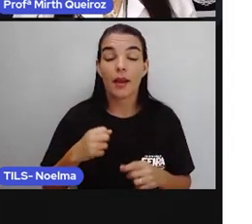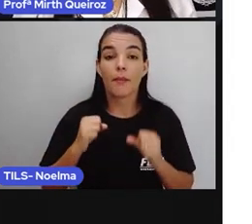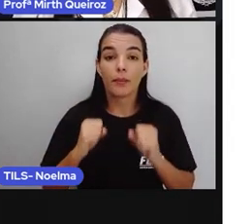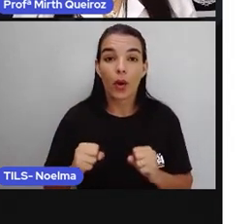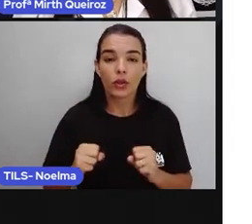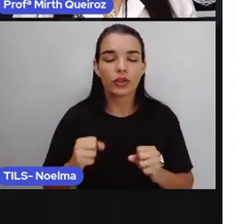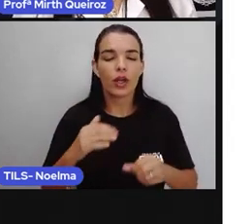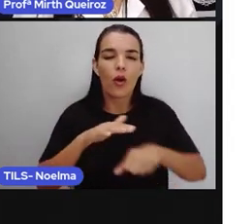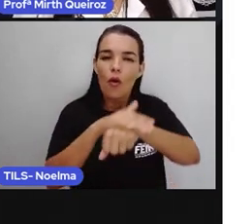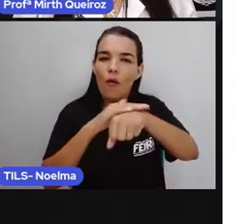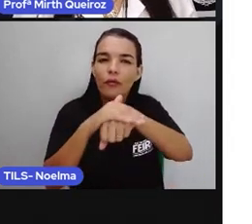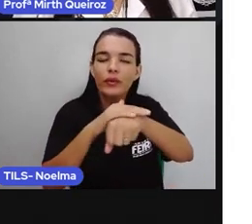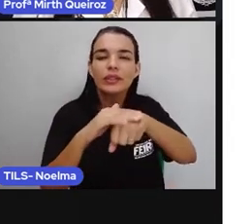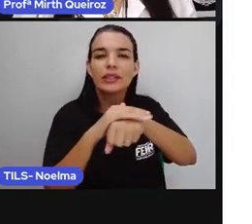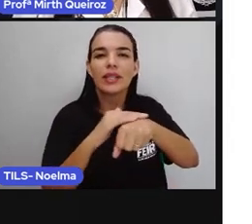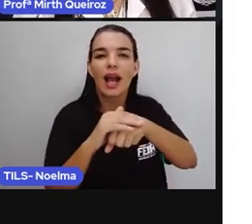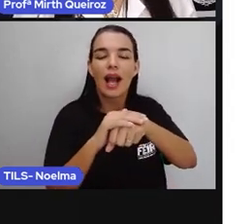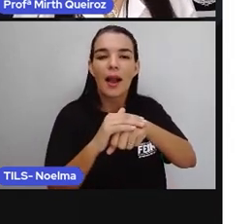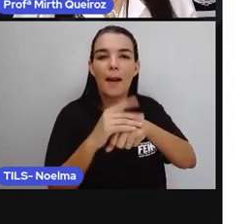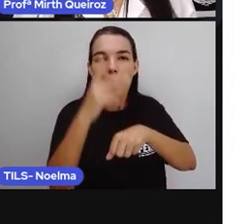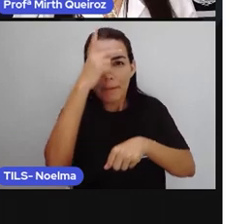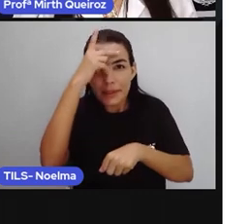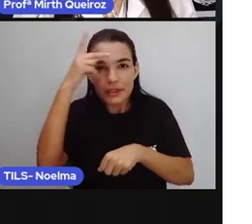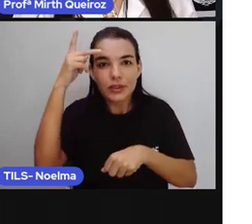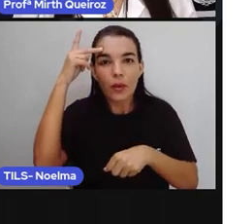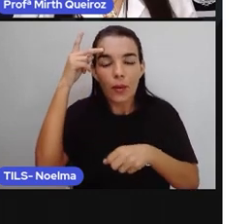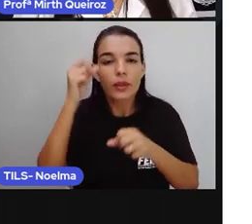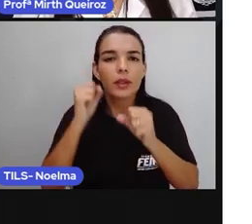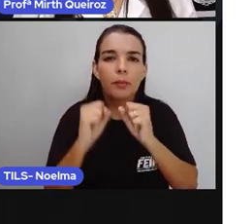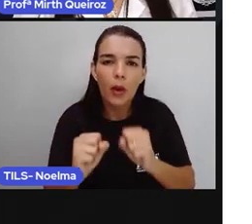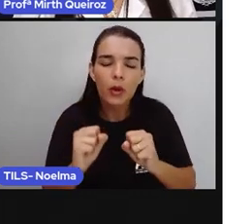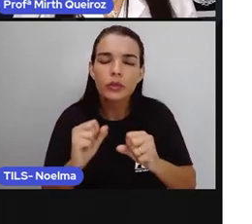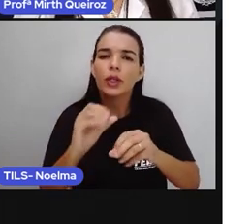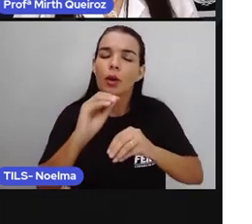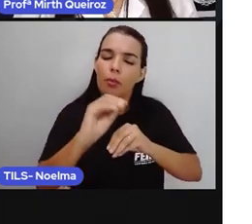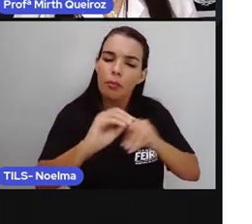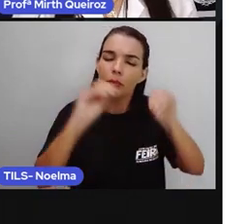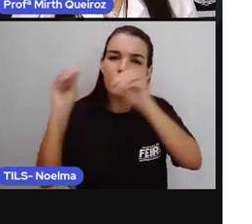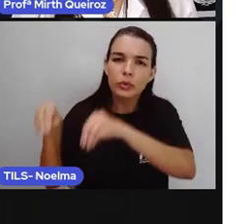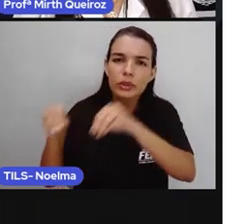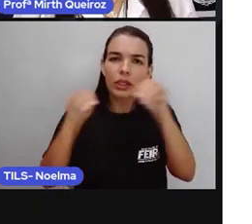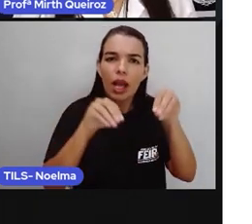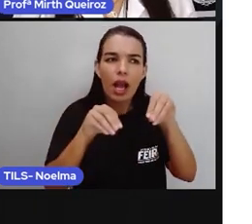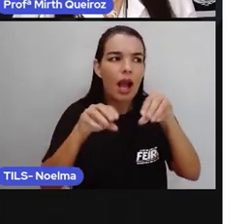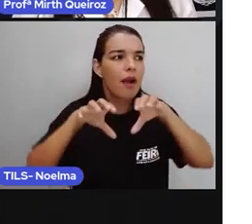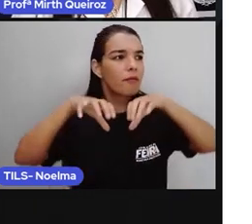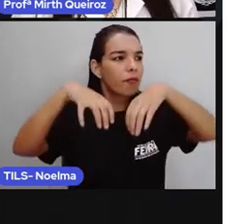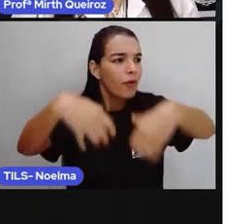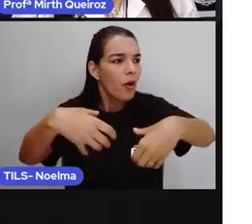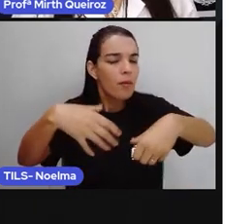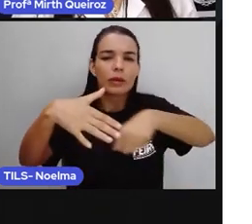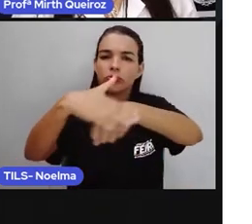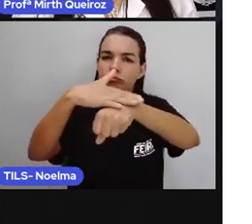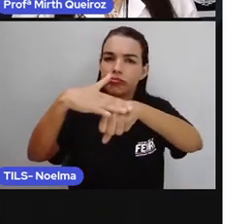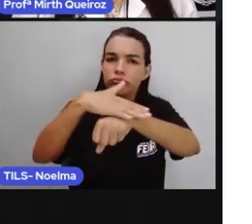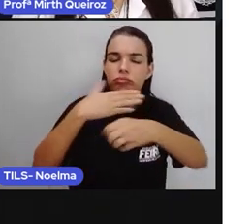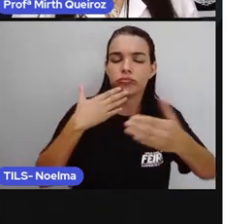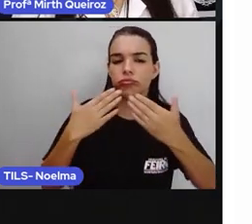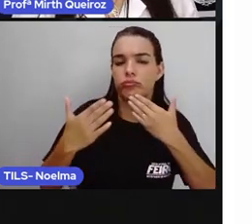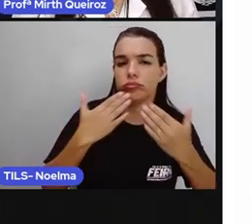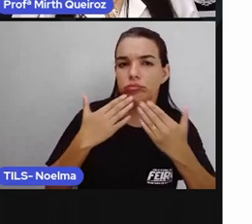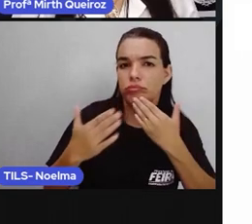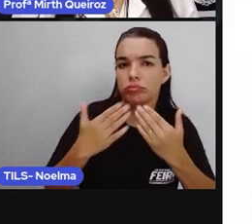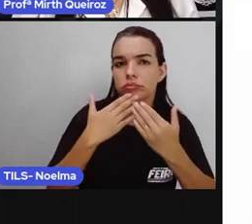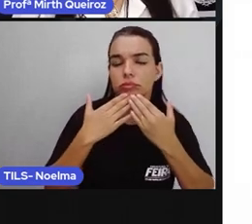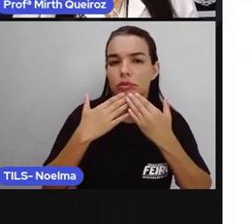com pessoas, assim como alterar nosso discurso de acordo com as necessidades do momento. O ser humano precisa